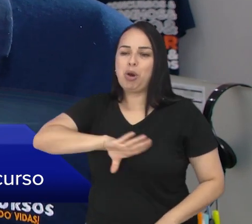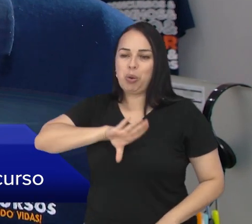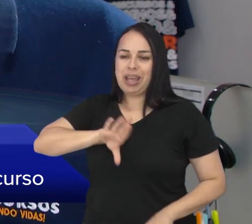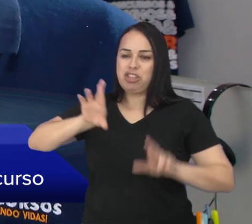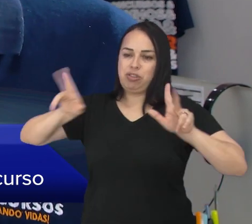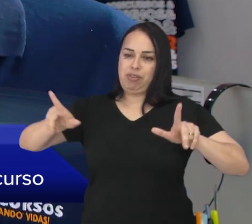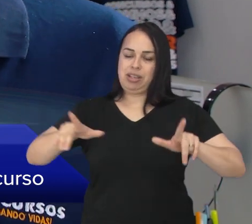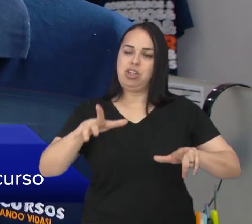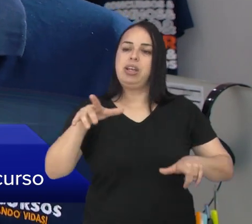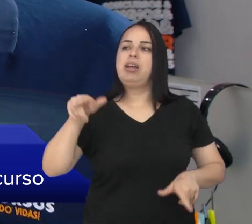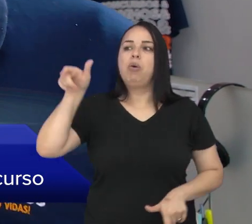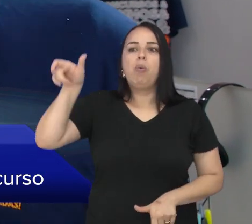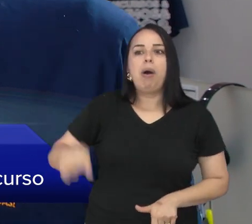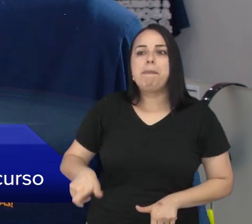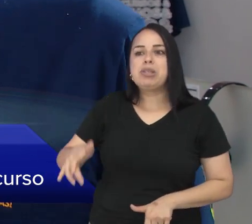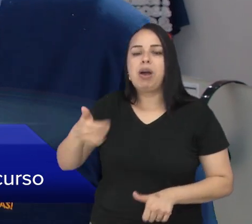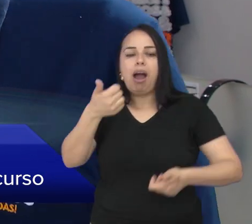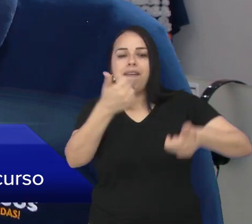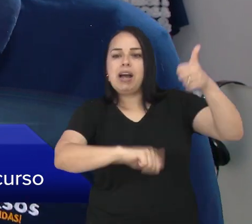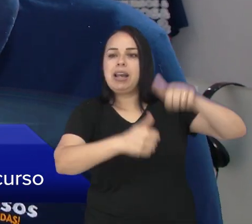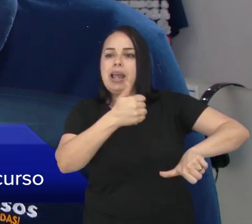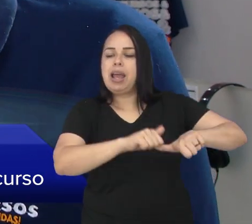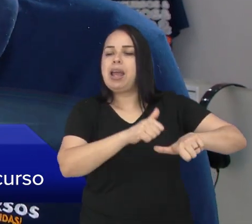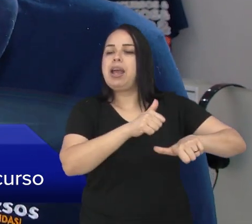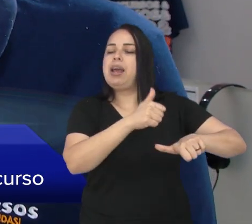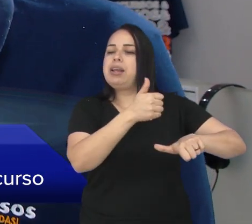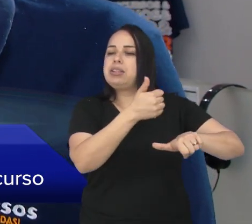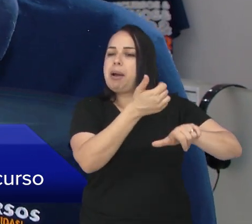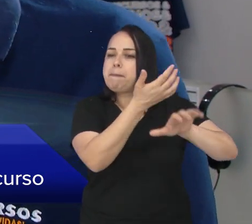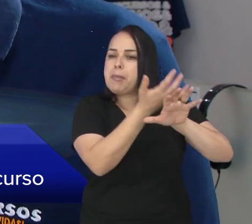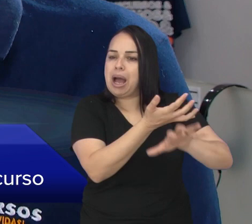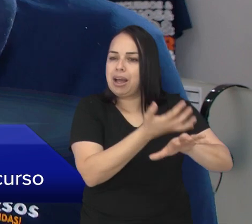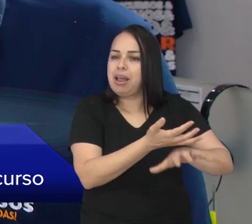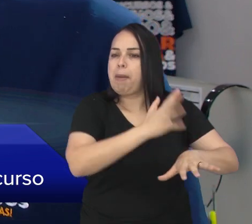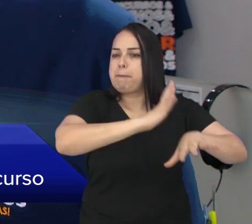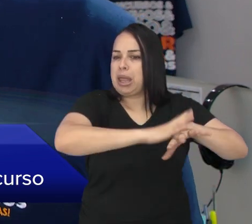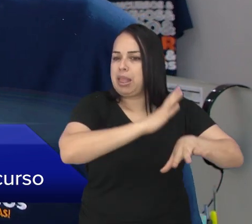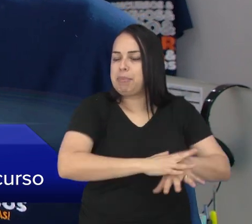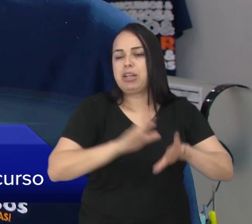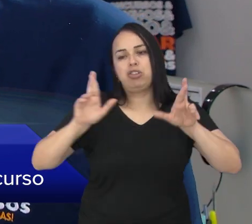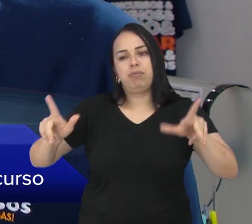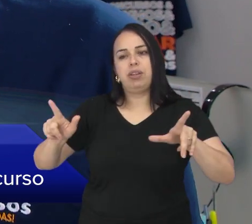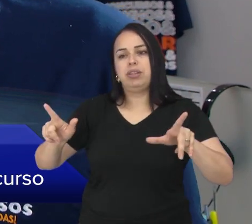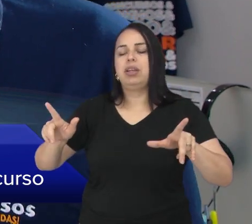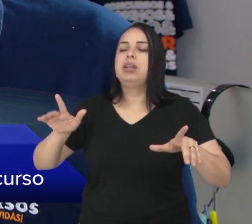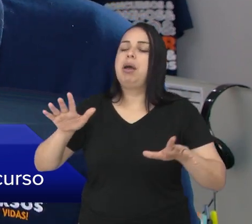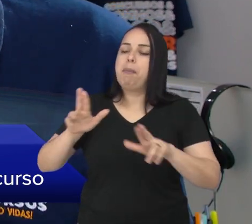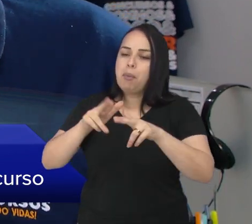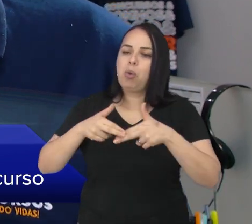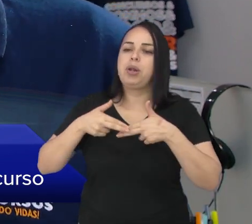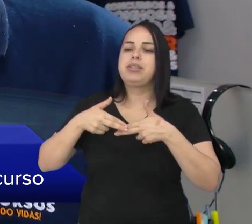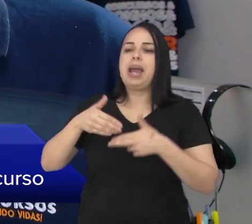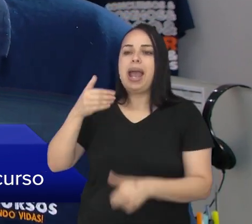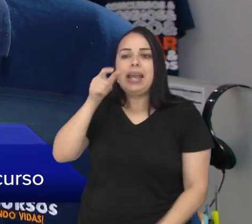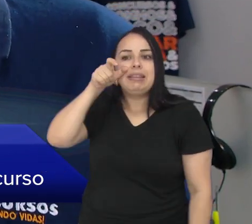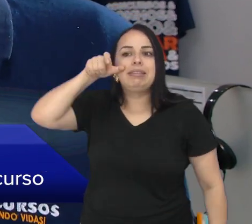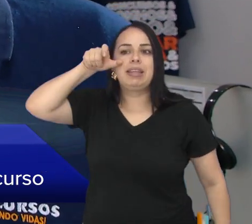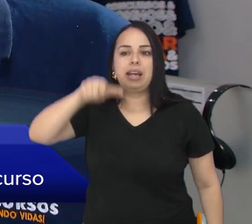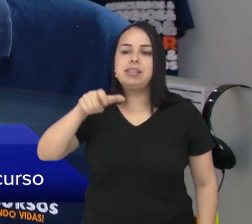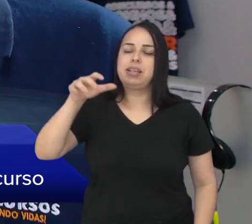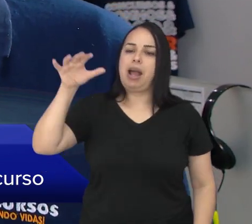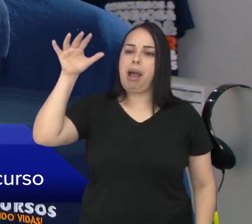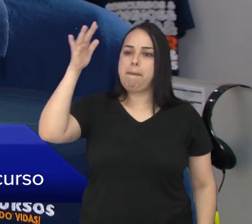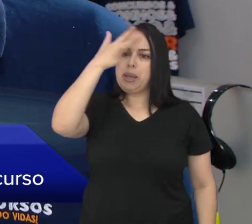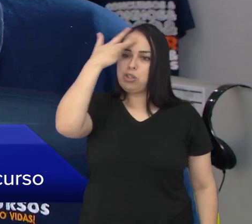exemplo. Que é diferente da maneira como a banca FGV, o VUNESP cobram. Então, por isso que é interessante, é